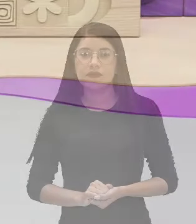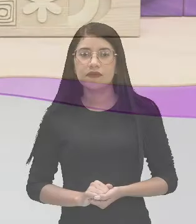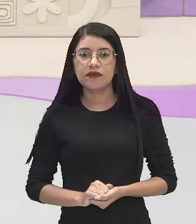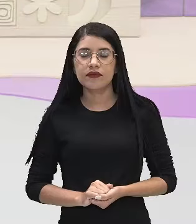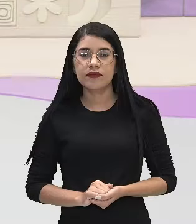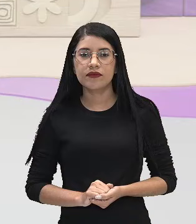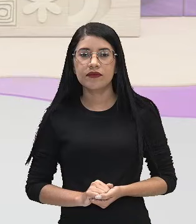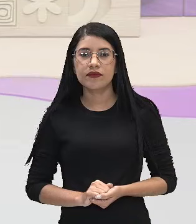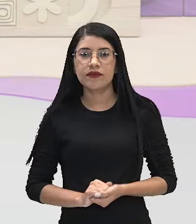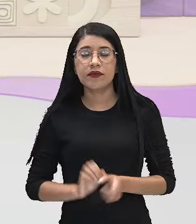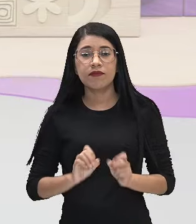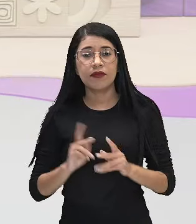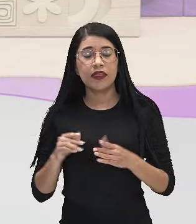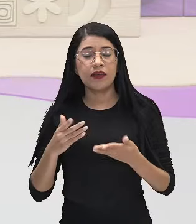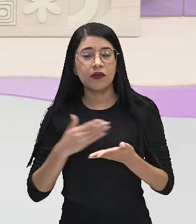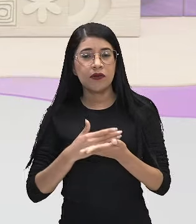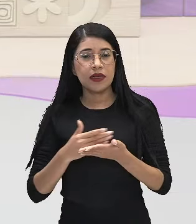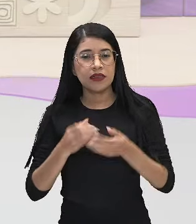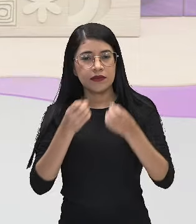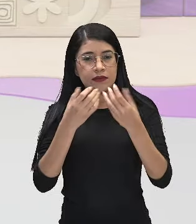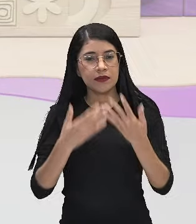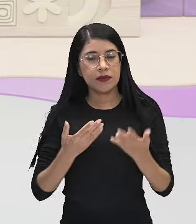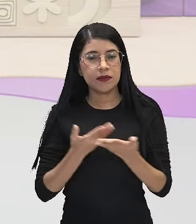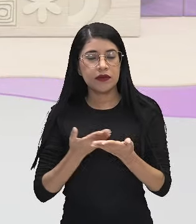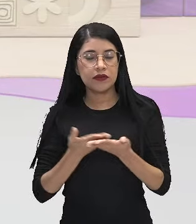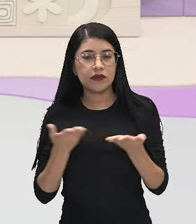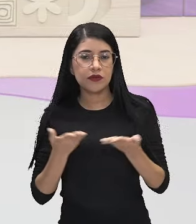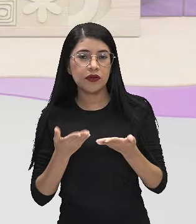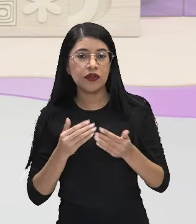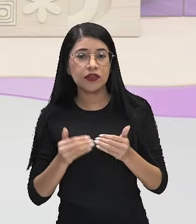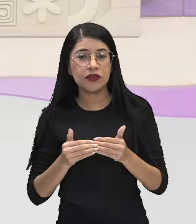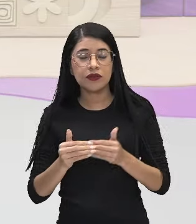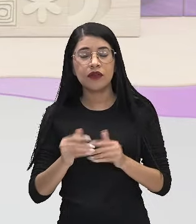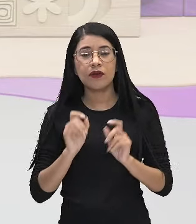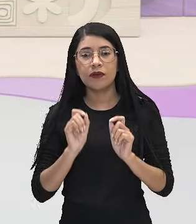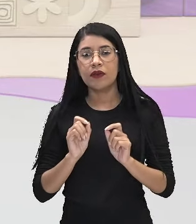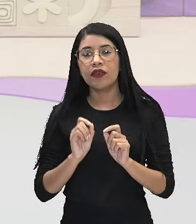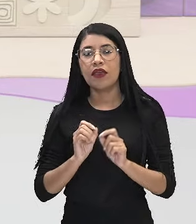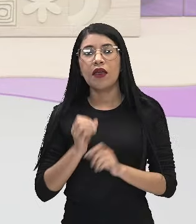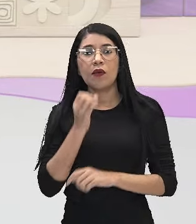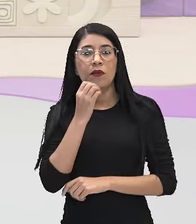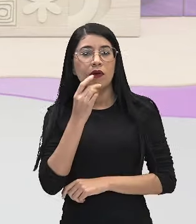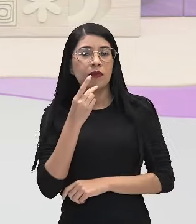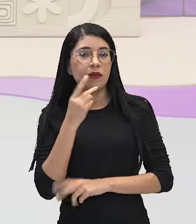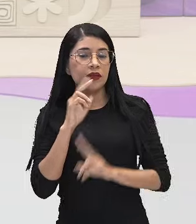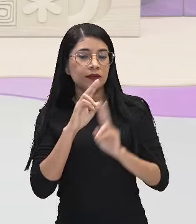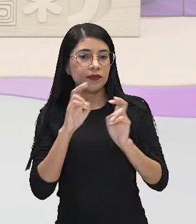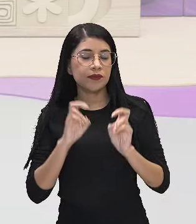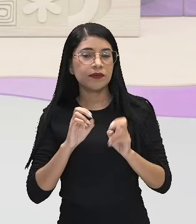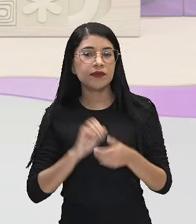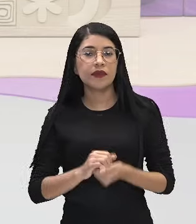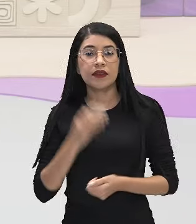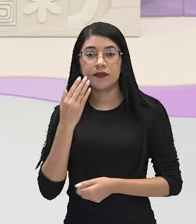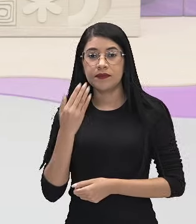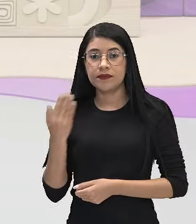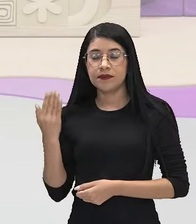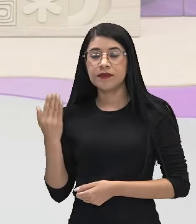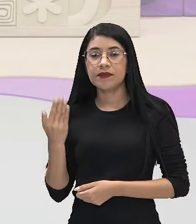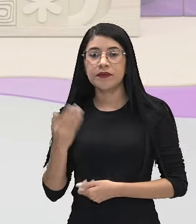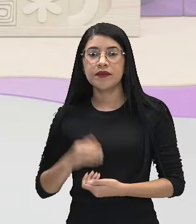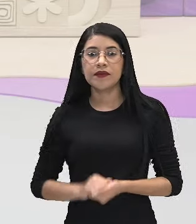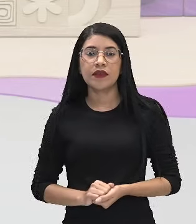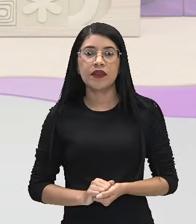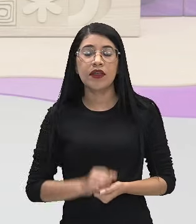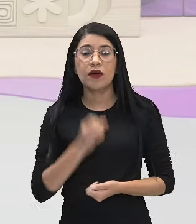Muito bem, iniciando a nossa aula, vamos continuar vendo probabilidade. Então, vocês estão vendo aqui que a